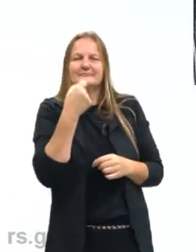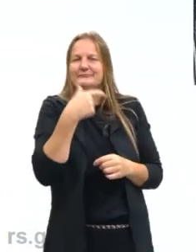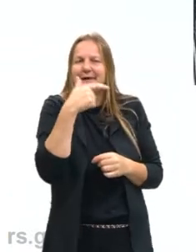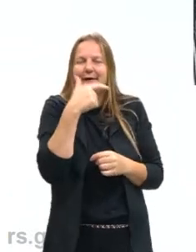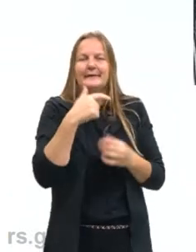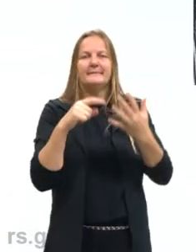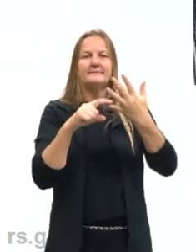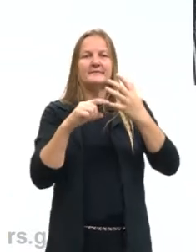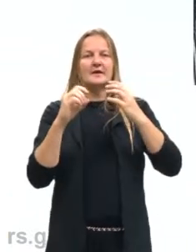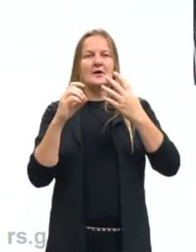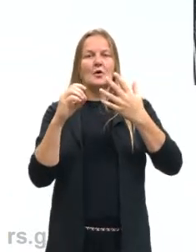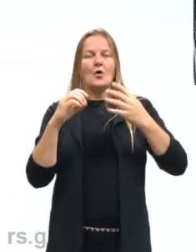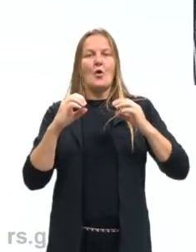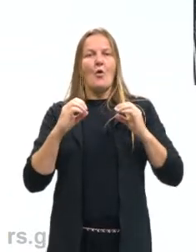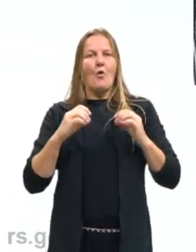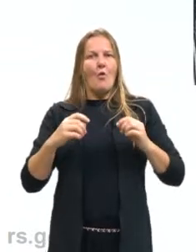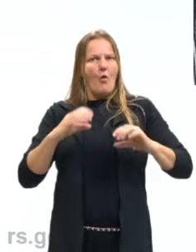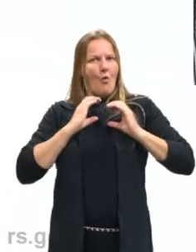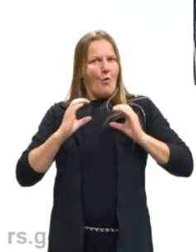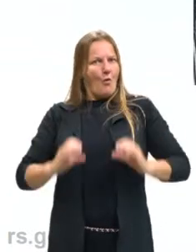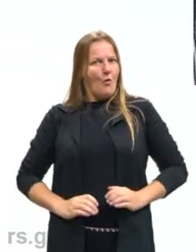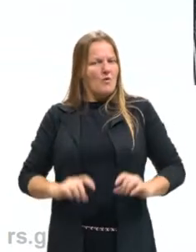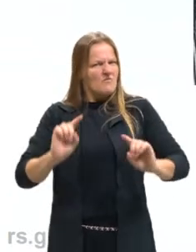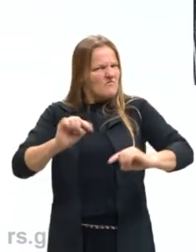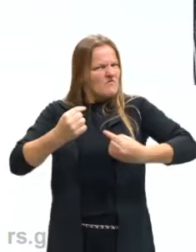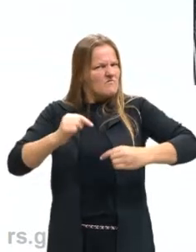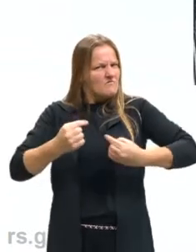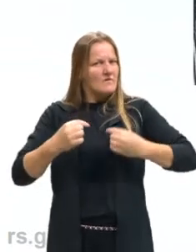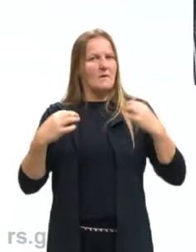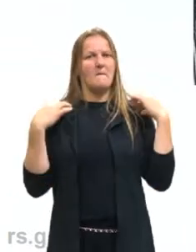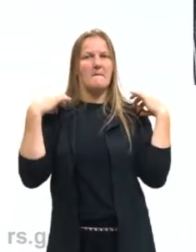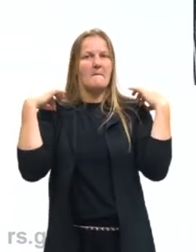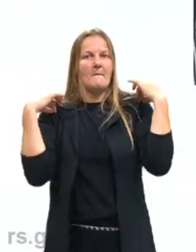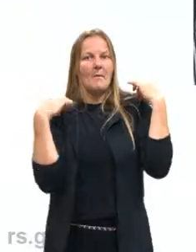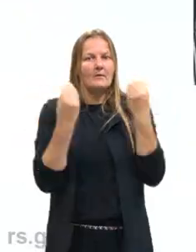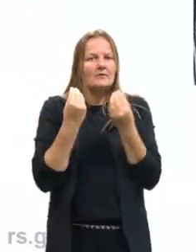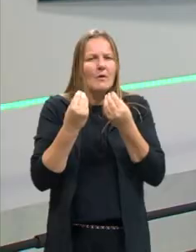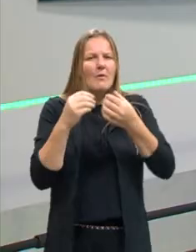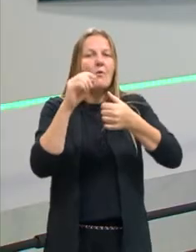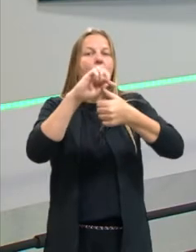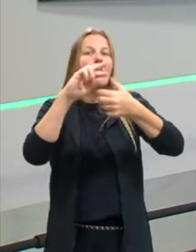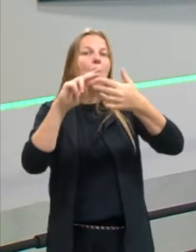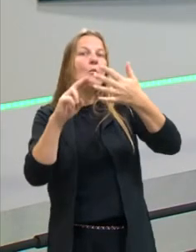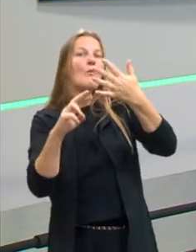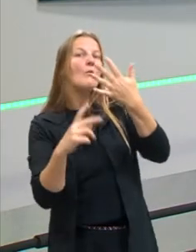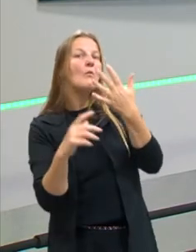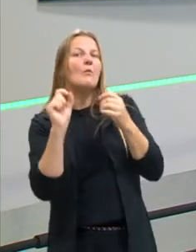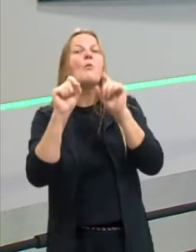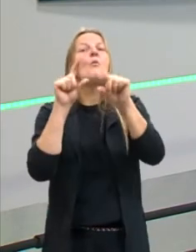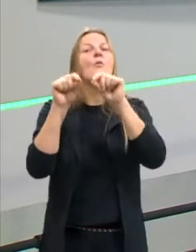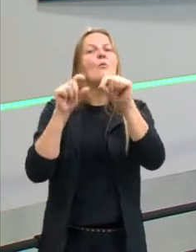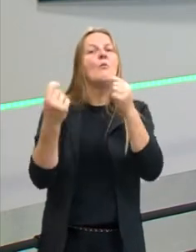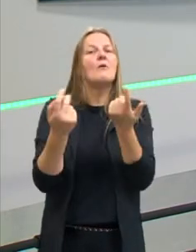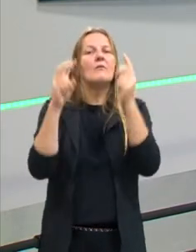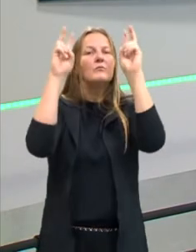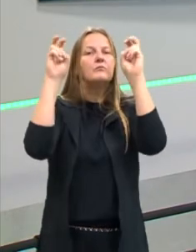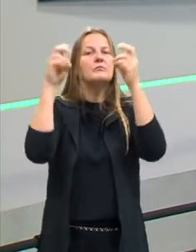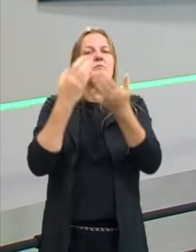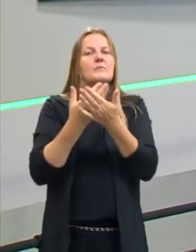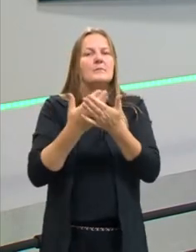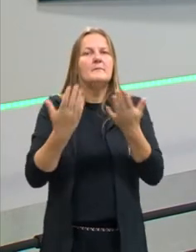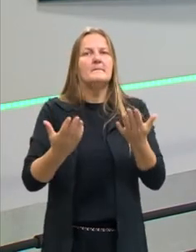Do corpo, da provocação e da moda. Bom, vamos lá. Voltando para o nosso assunto de aula.